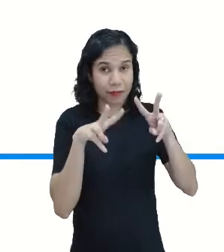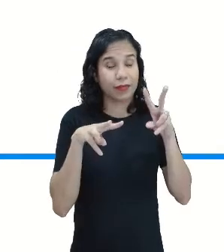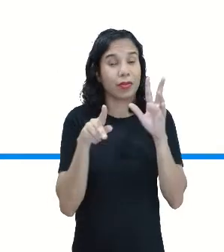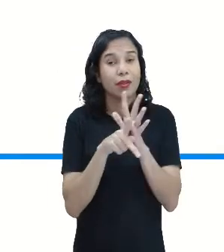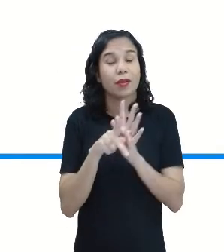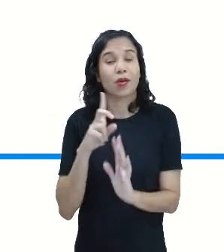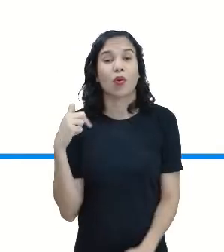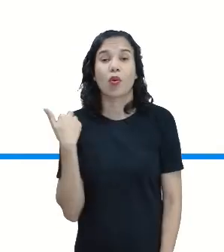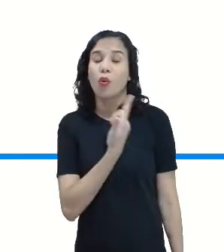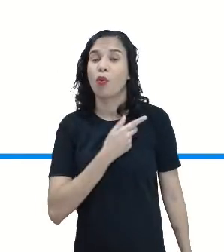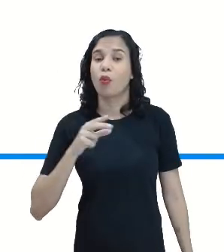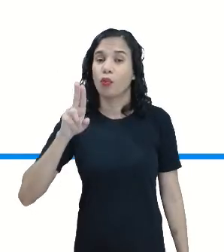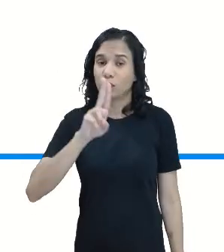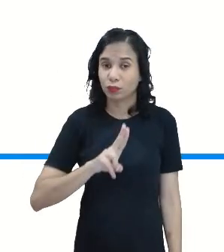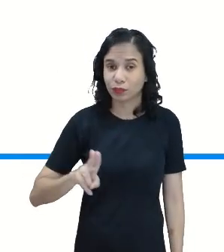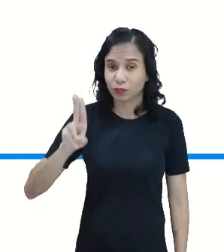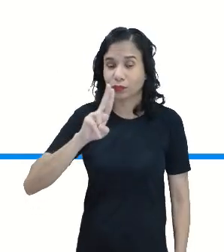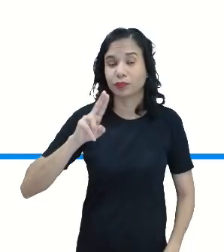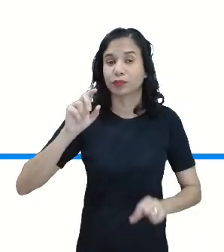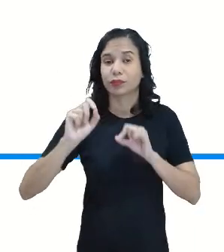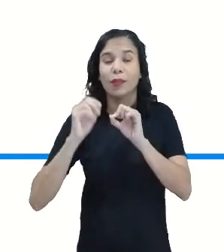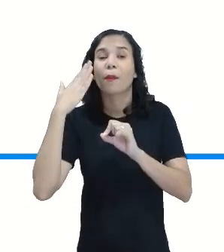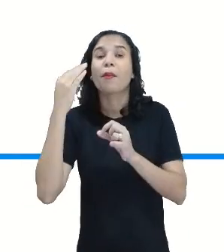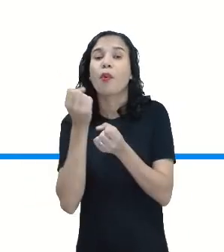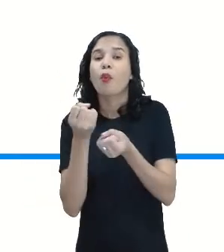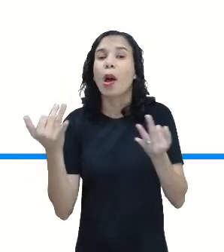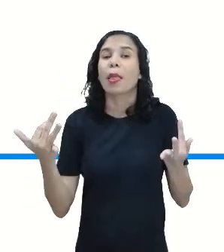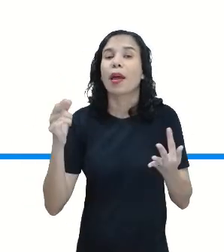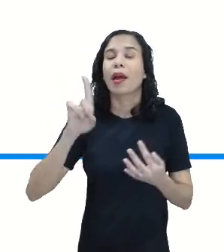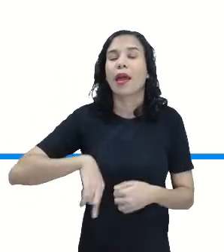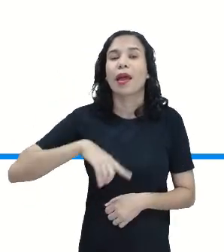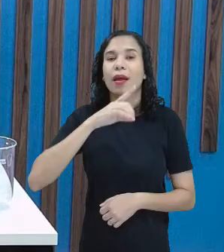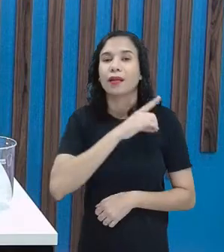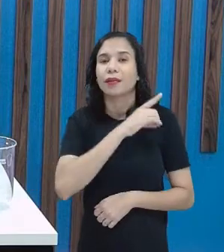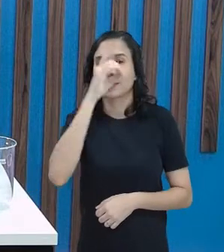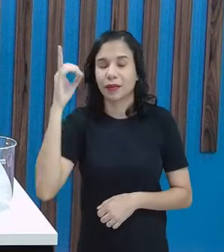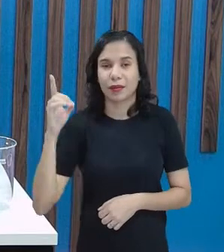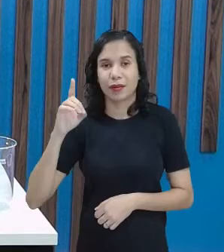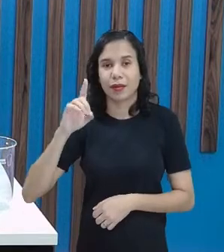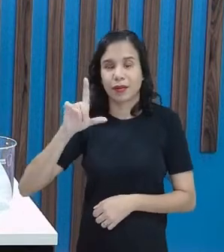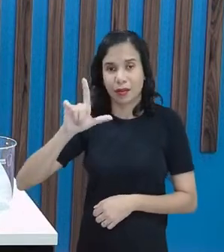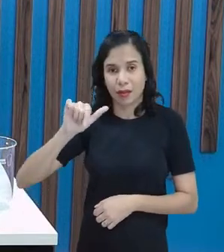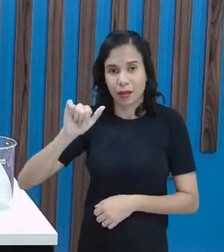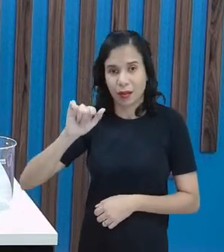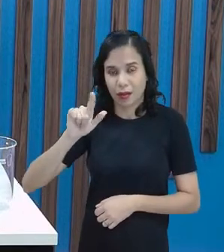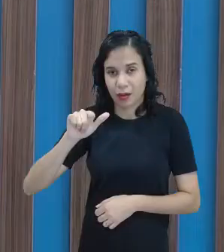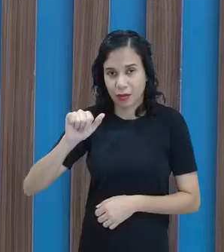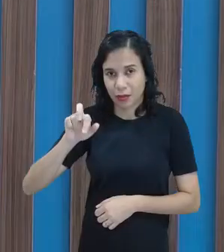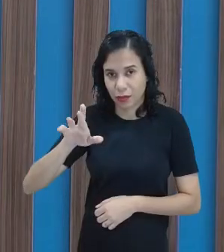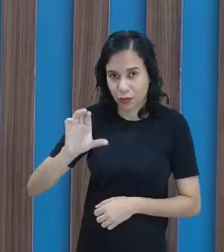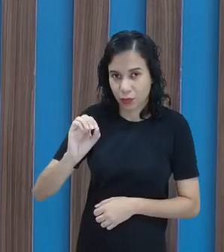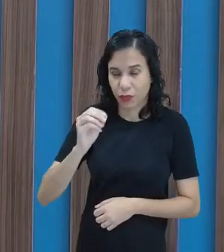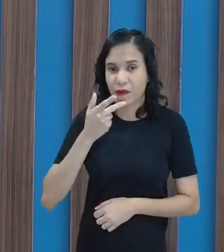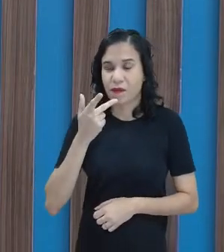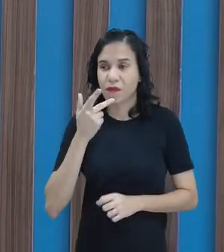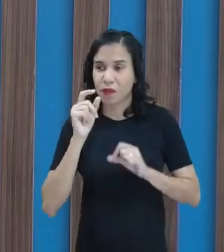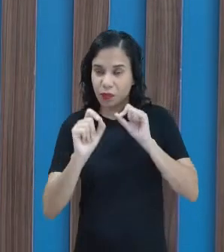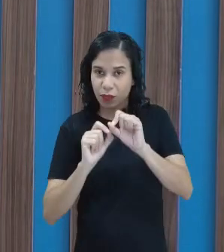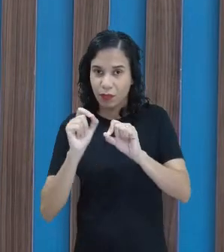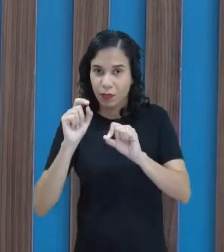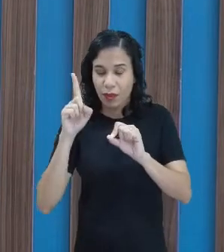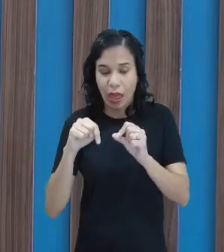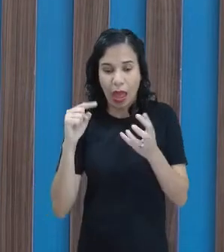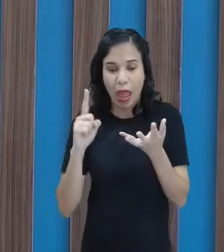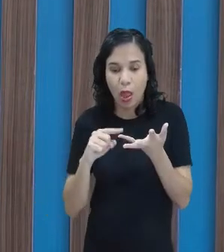unidade de medida que foi utilizada foram aí os... Lázaro, Lázaro está dizendo assim. Foi